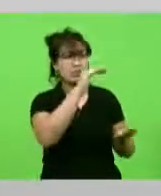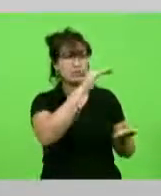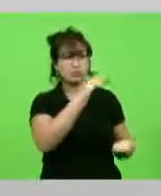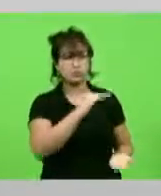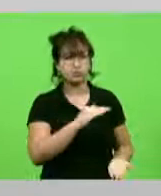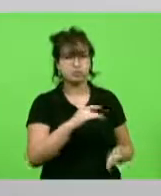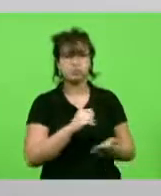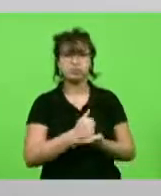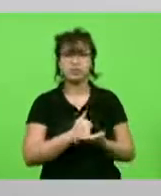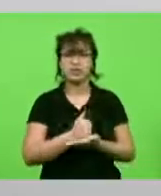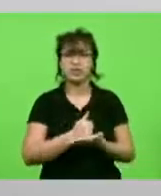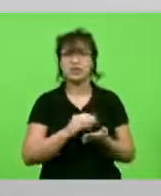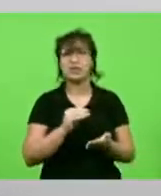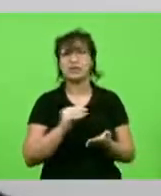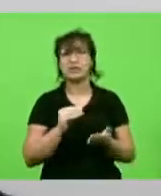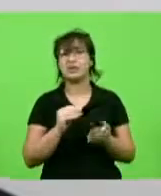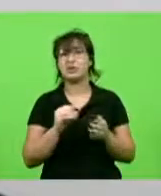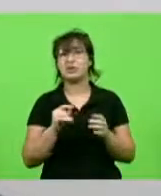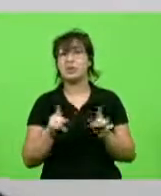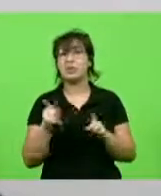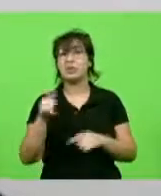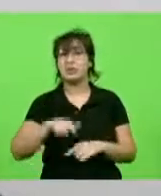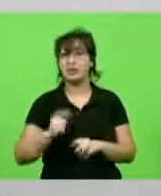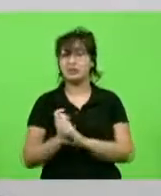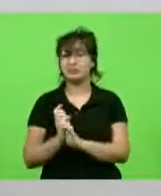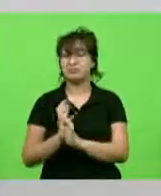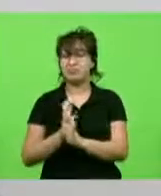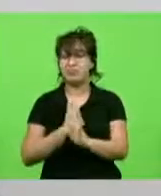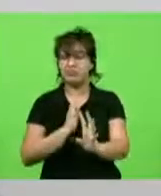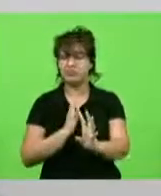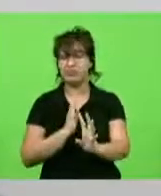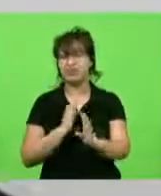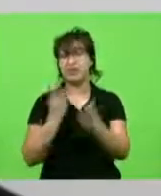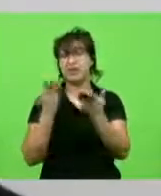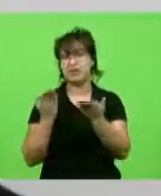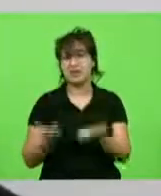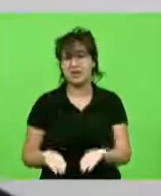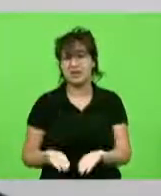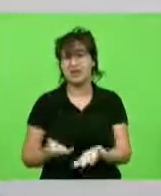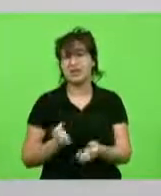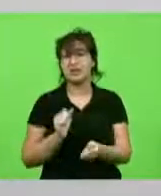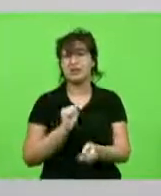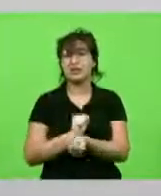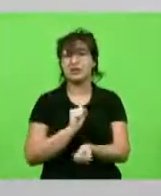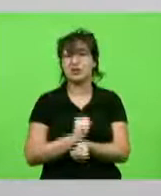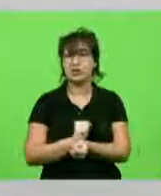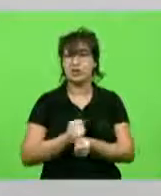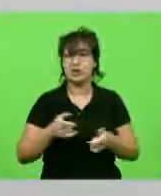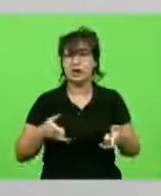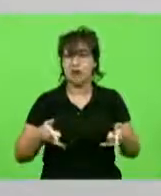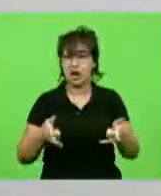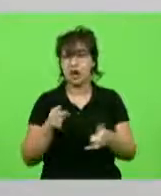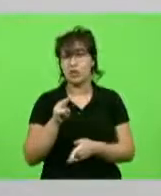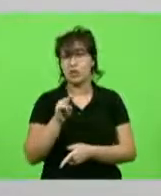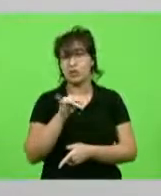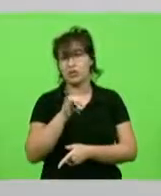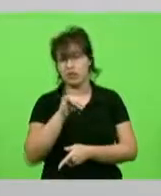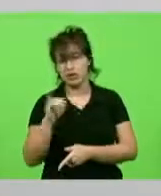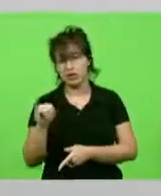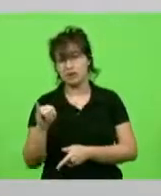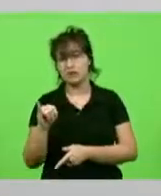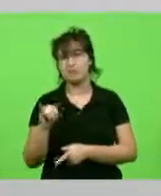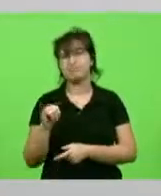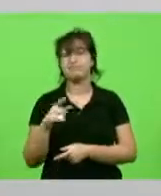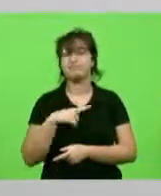ainda aguardando em fila de espera por leitos de UTI, muito embora a gente possa ver uma luz no fim do túnel,